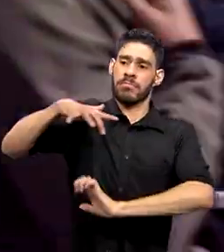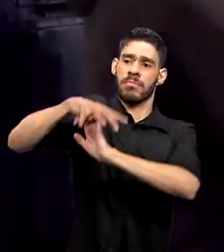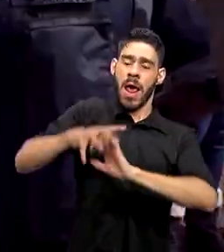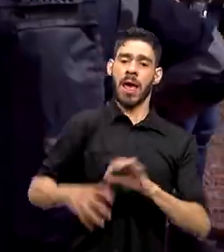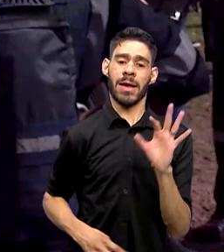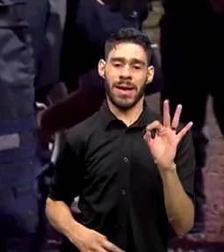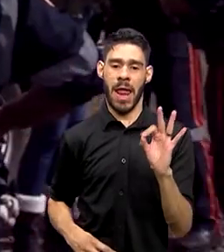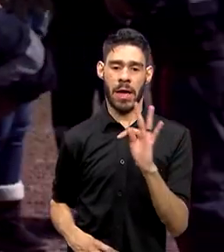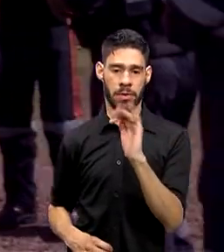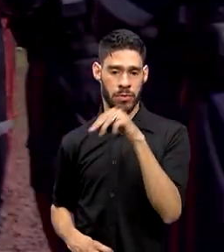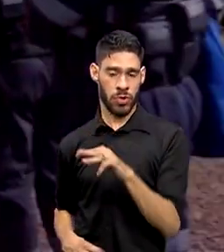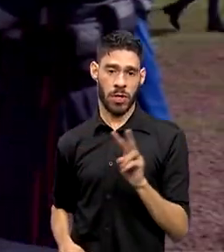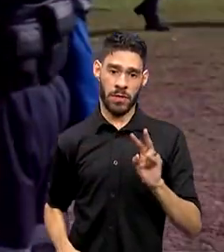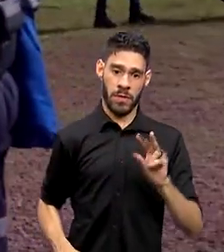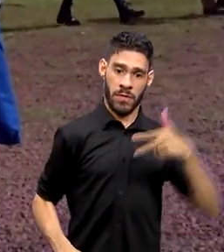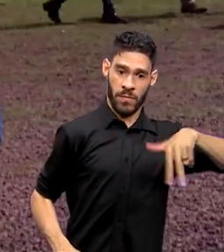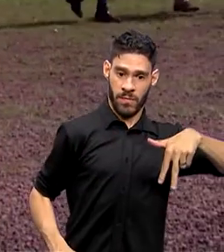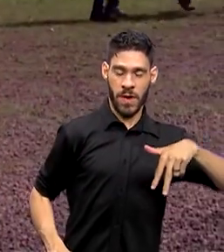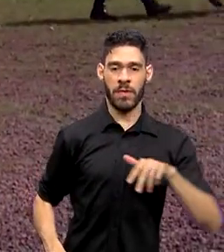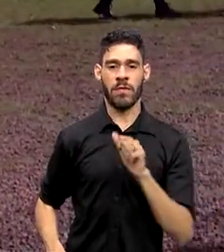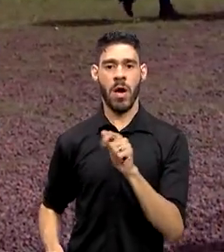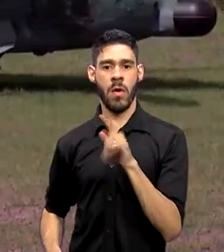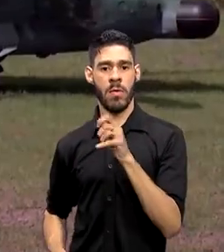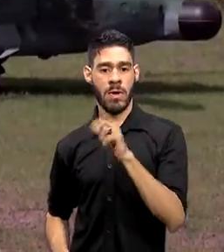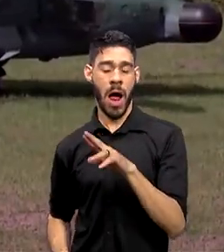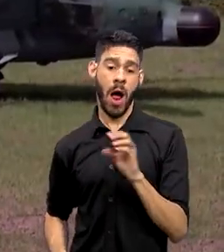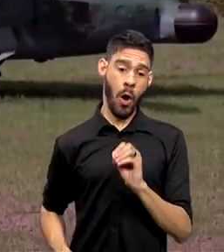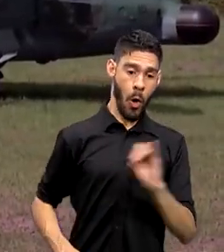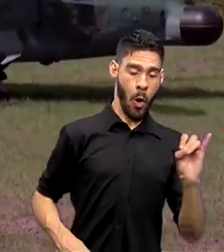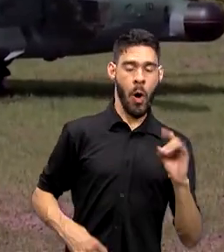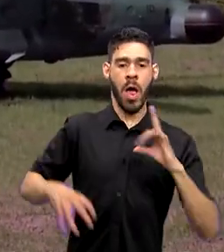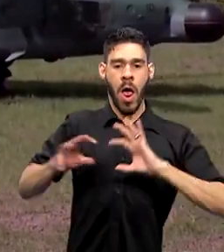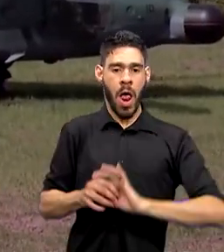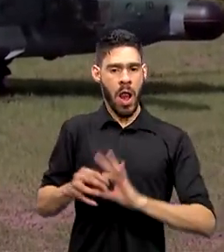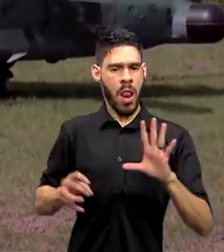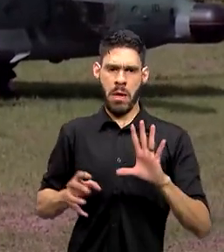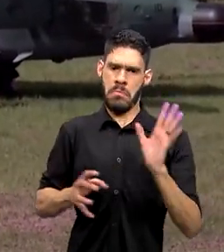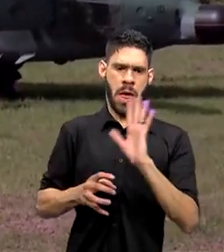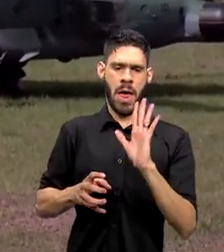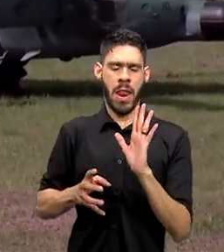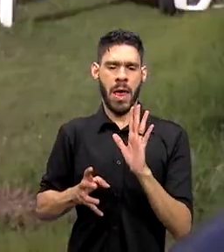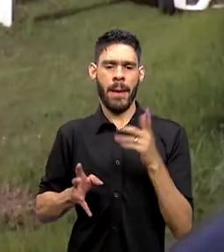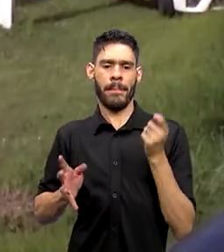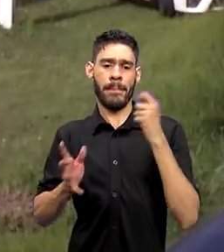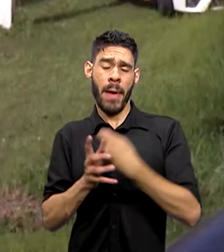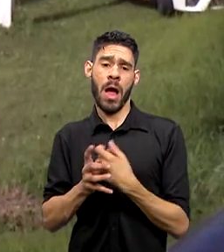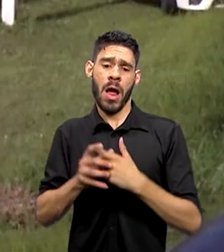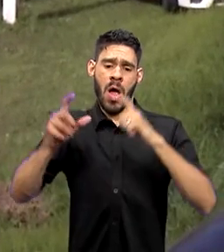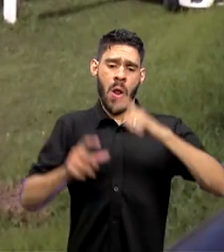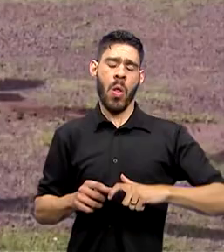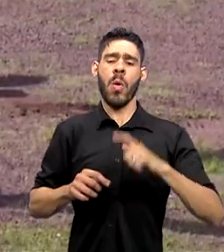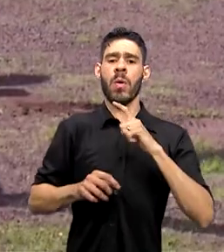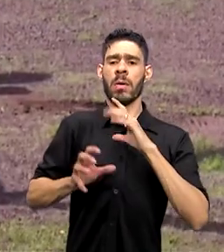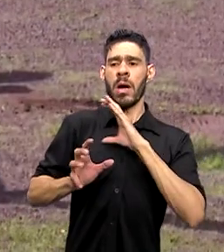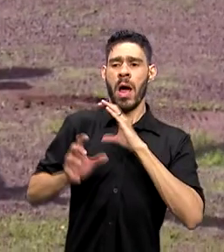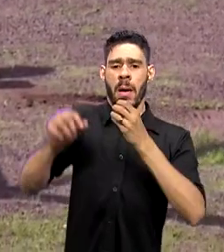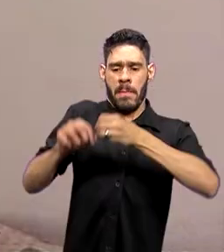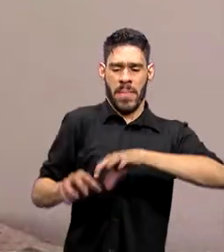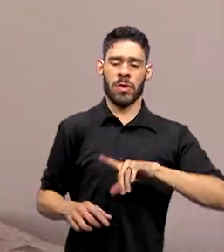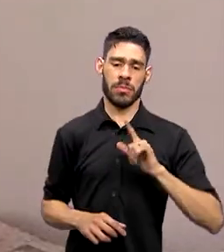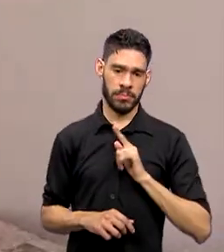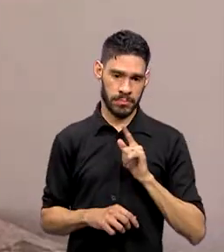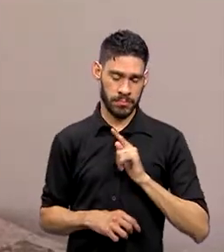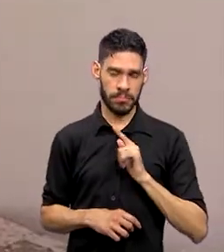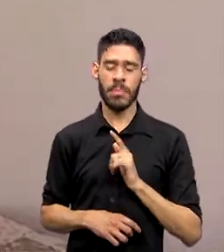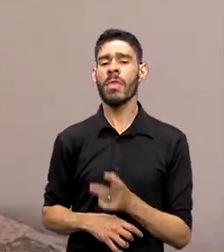Claro, TIM, Vivo, Algar e Oi que liberem a cobrança de homing onde as telecomunicações foram afetadas.